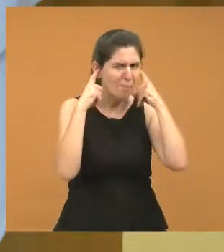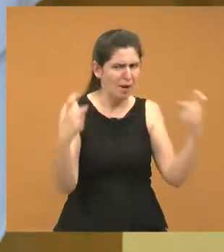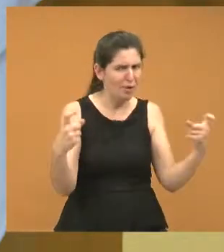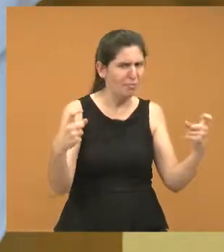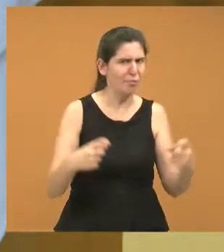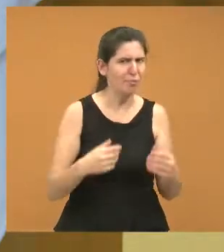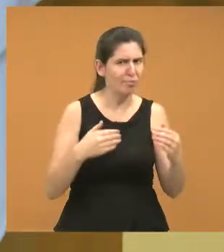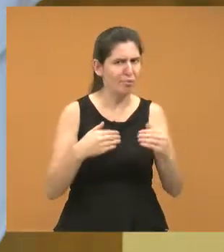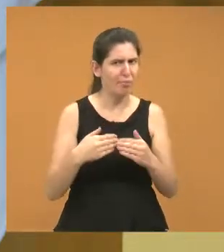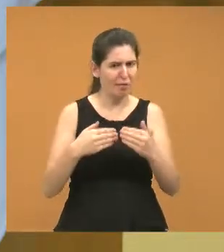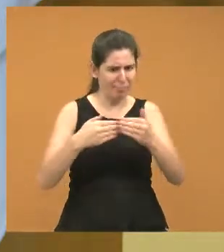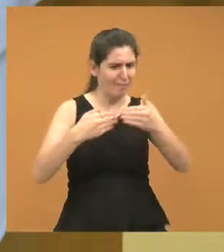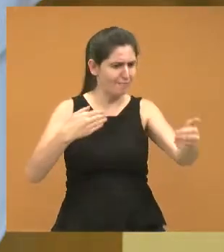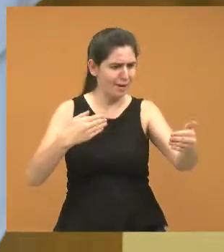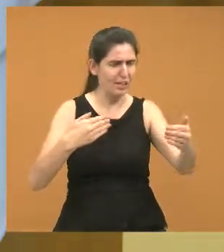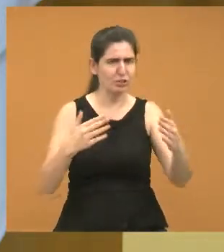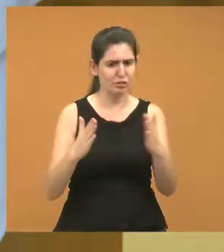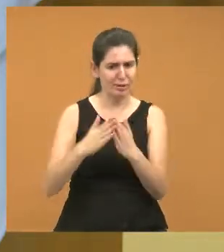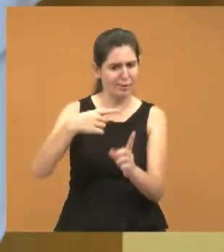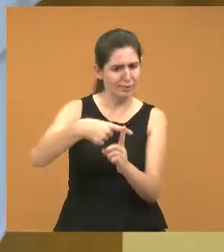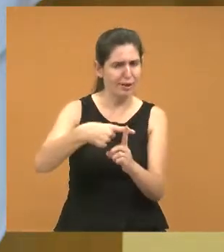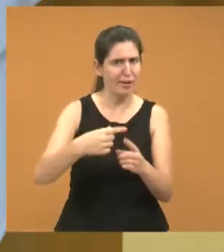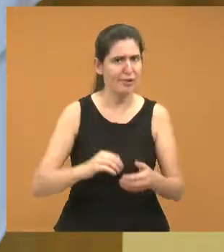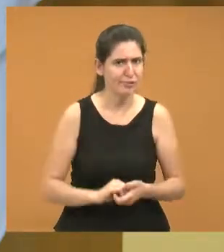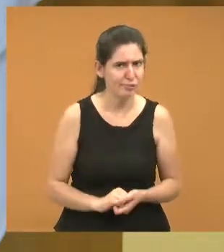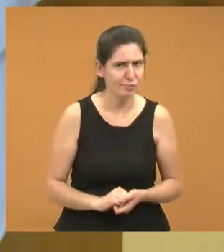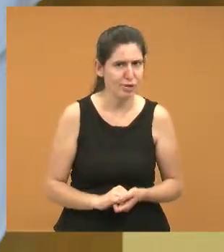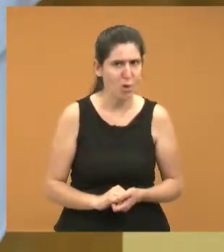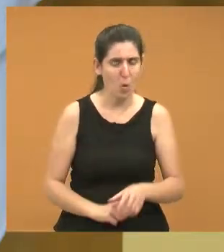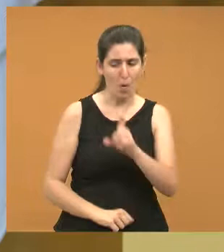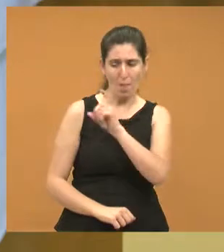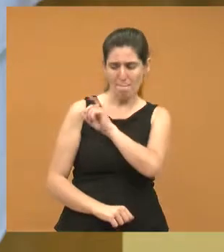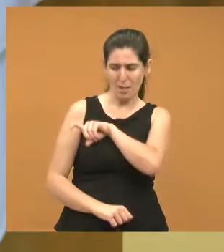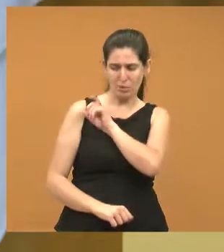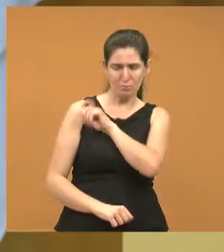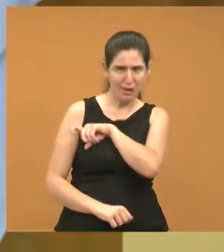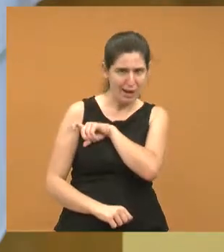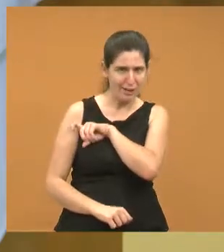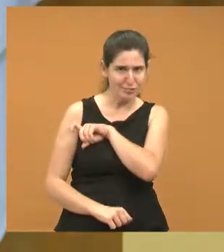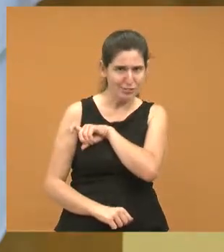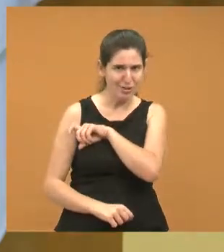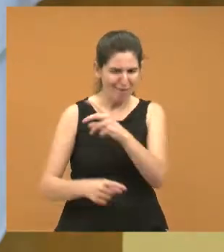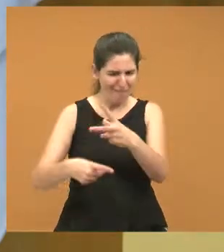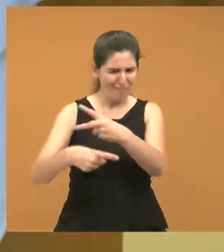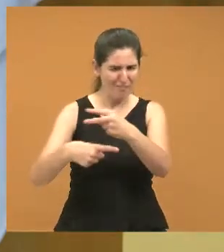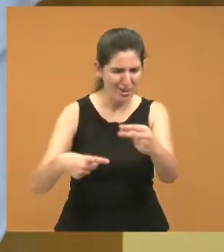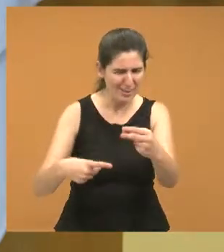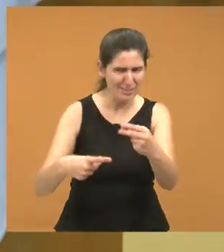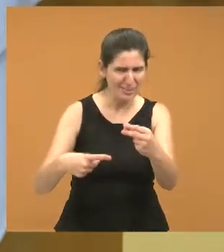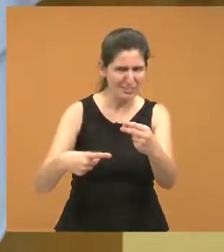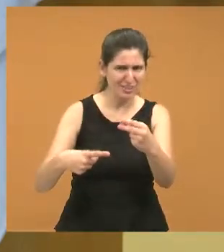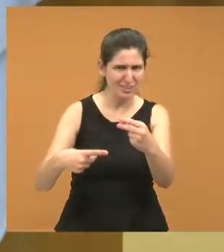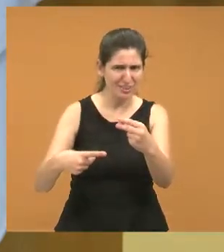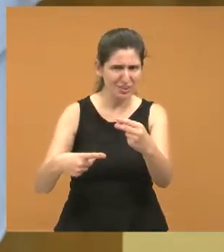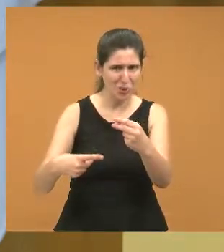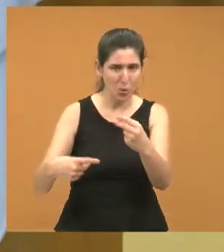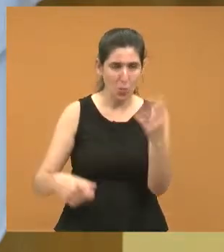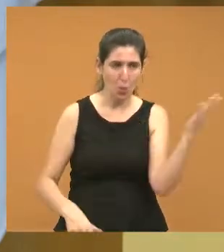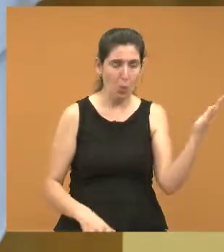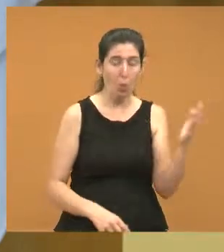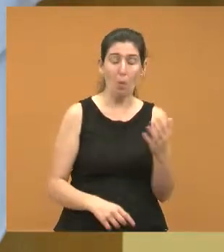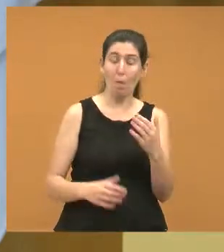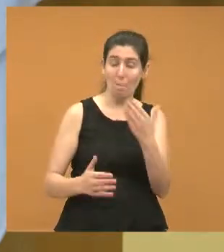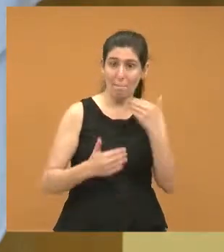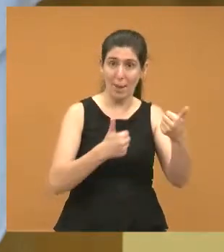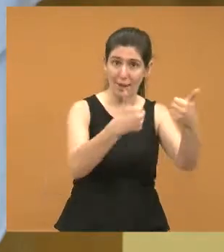esteja vencendo o bem, porque a polícia está aí, a gente conhece o papel deles, mas precisamos,